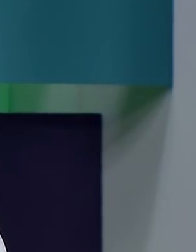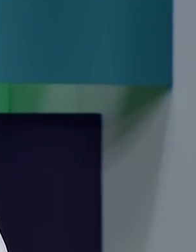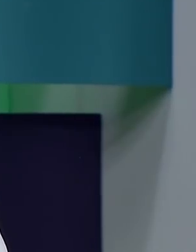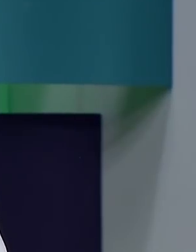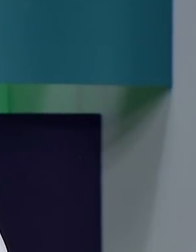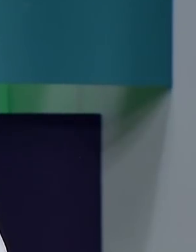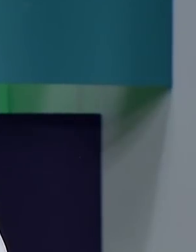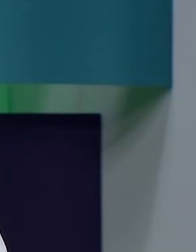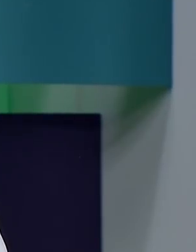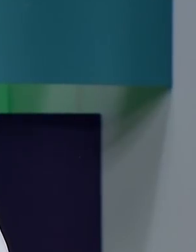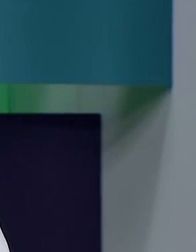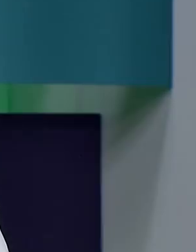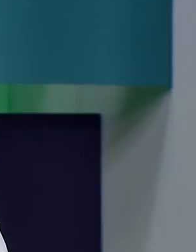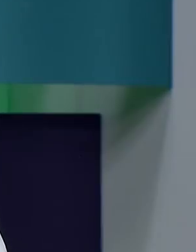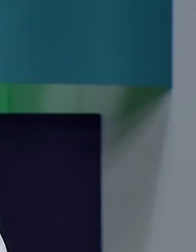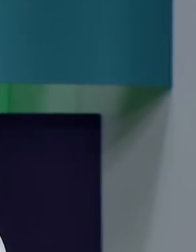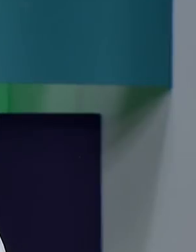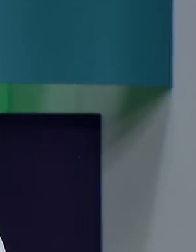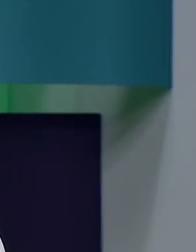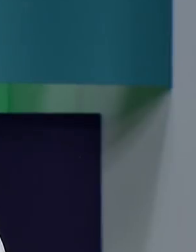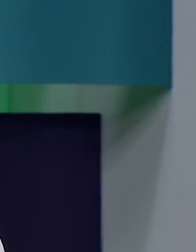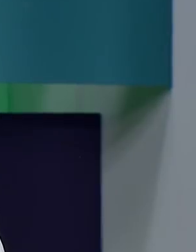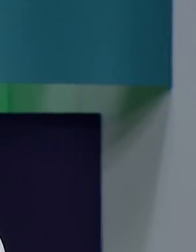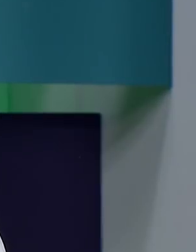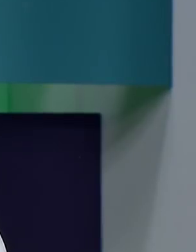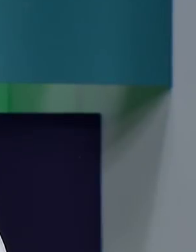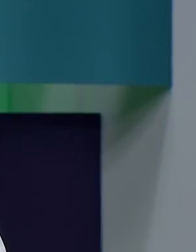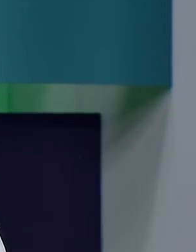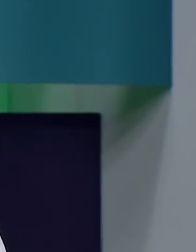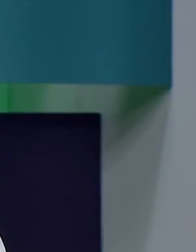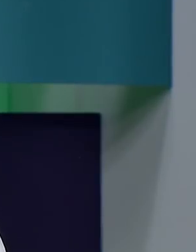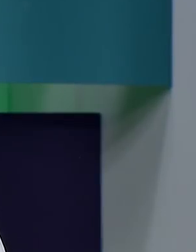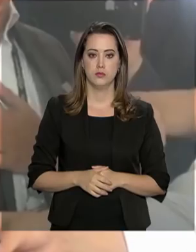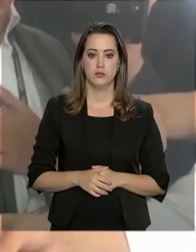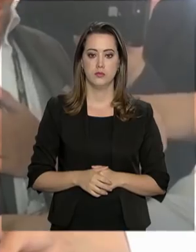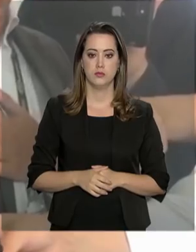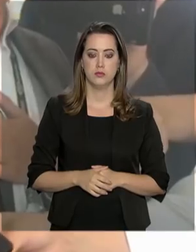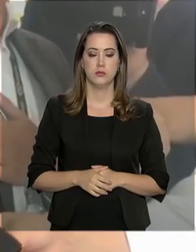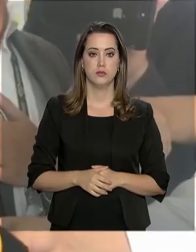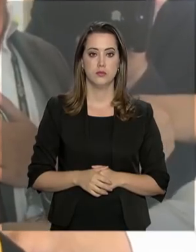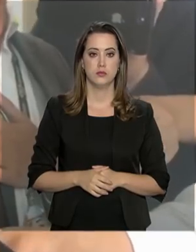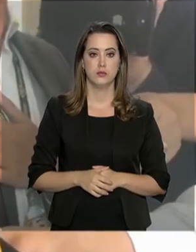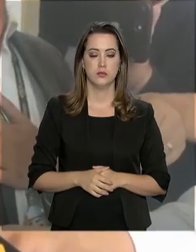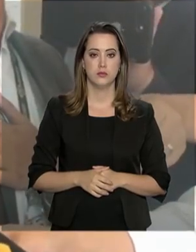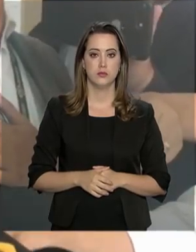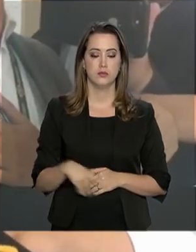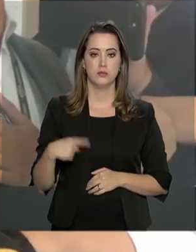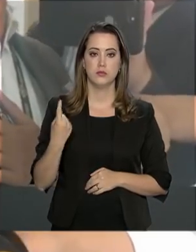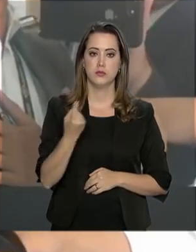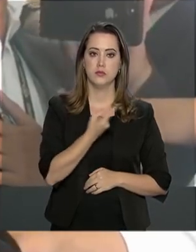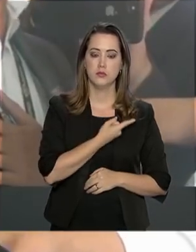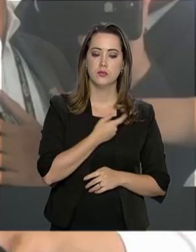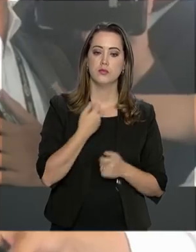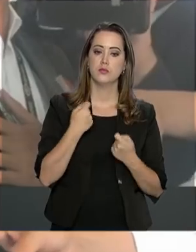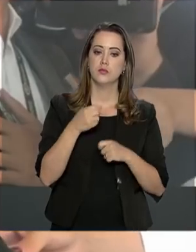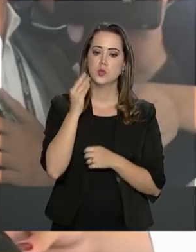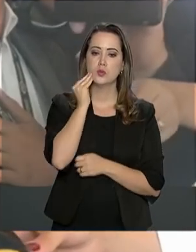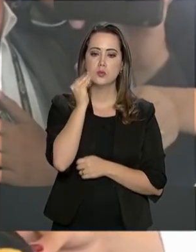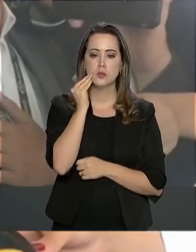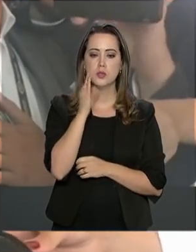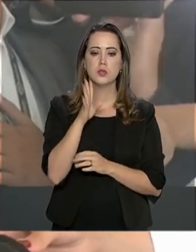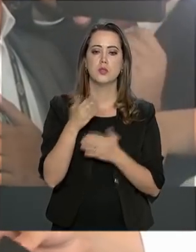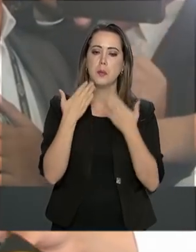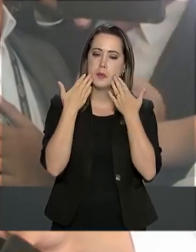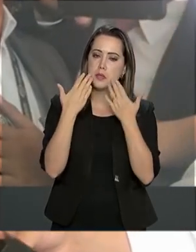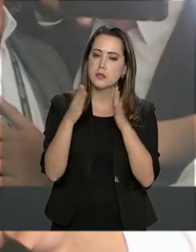preocupação do governo é fazer uma reforma justa. Nós tentamos apresentar um